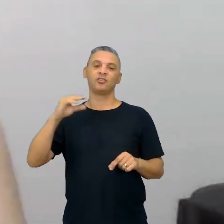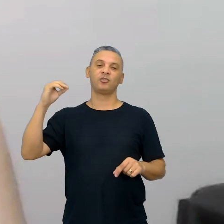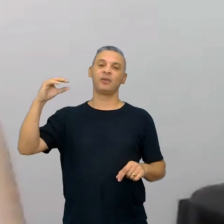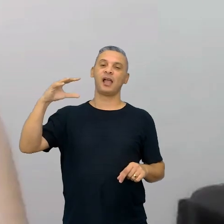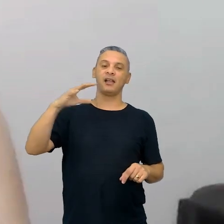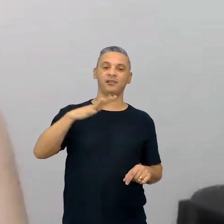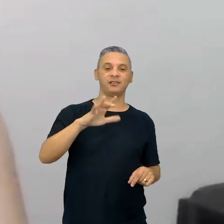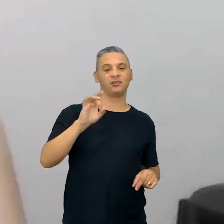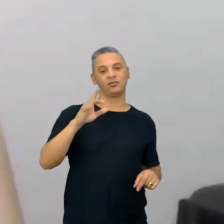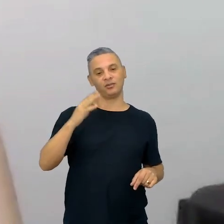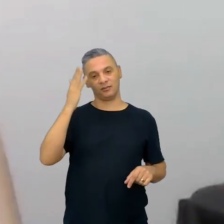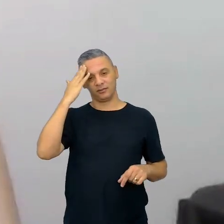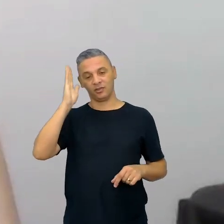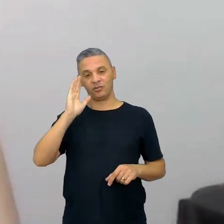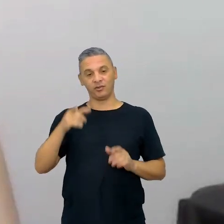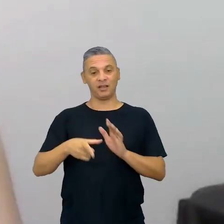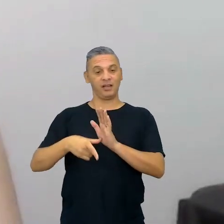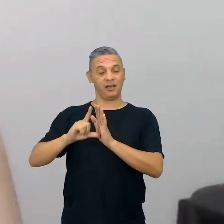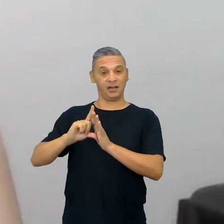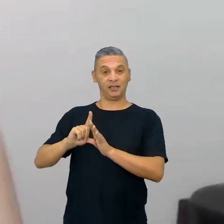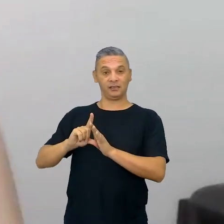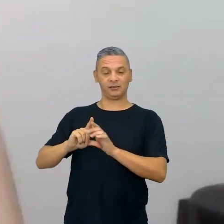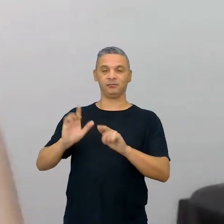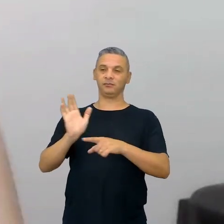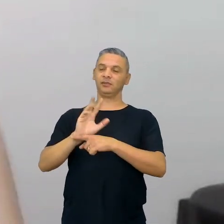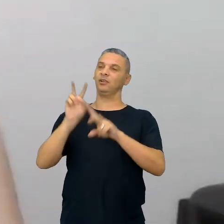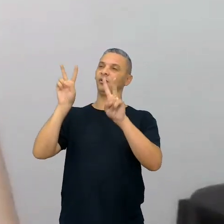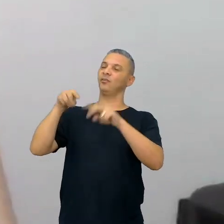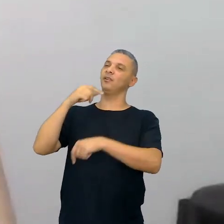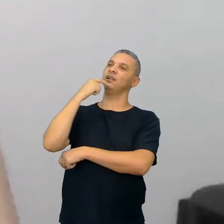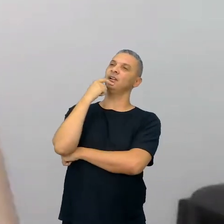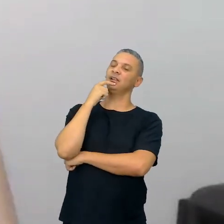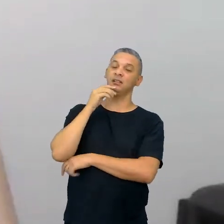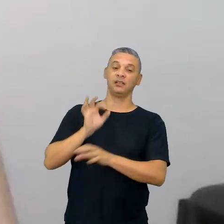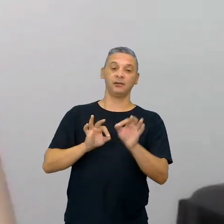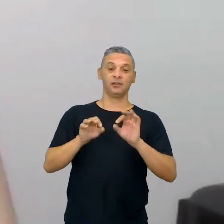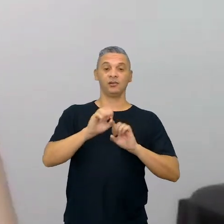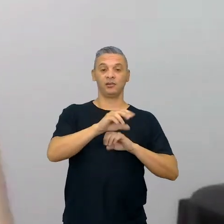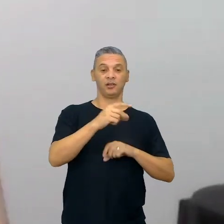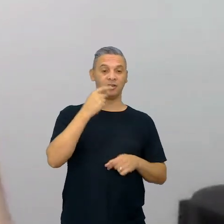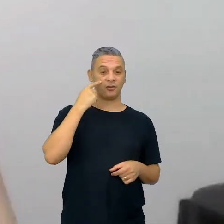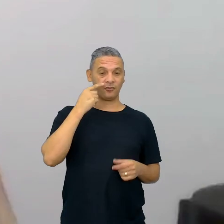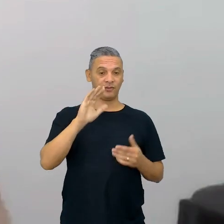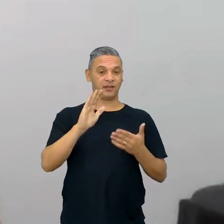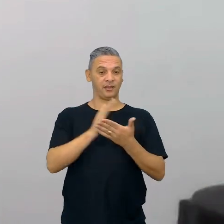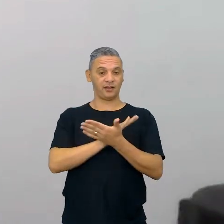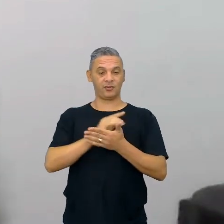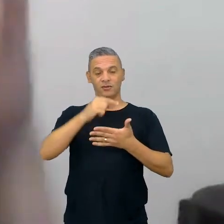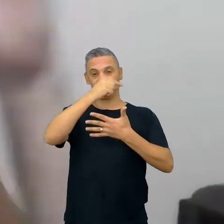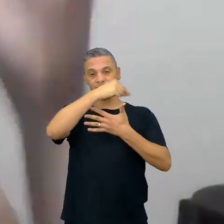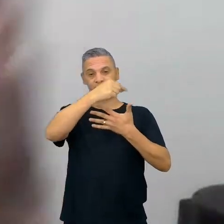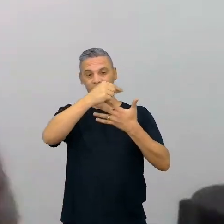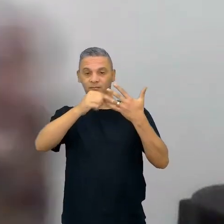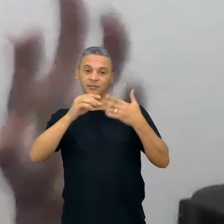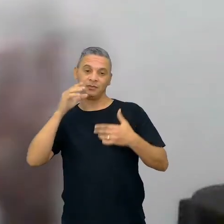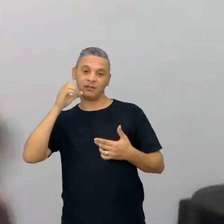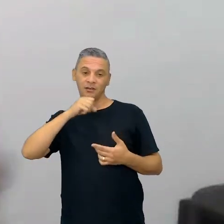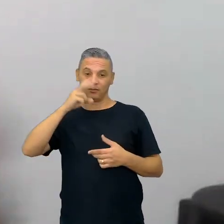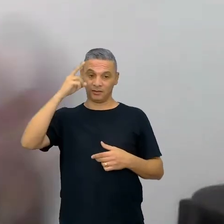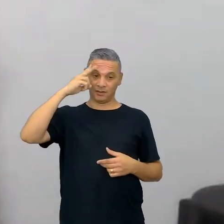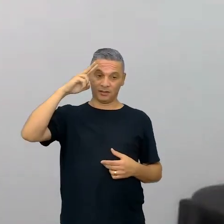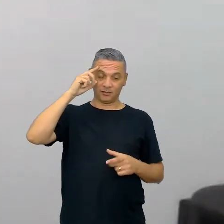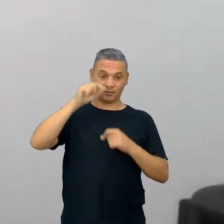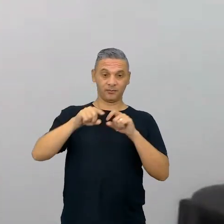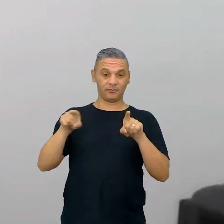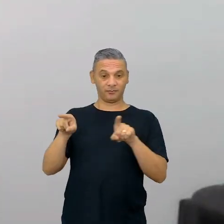estudantes, então, eu já tinha assistido o filme uma vez, eu, na minha preparação de aula, eu revia alguns pontos, fui acelerando, lembrava de uma